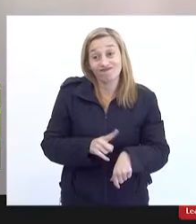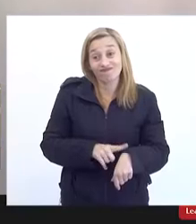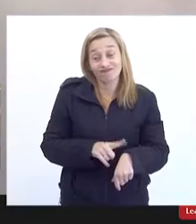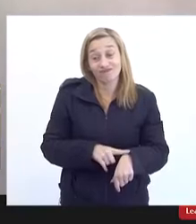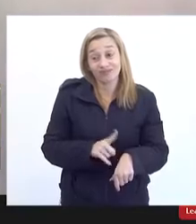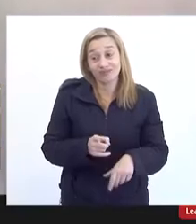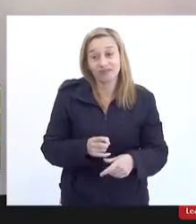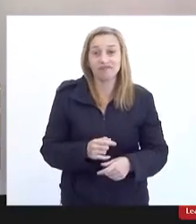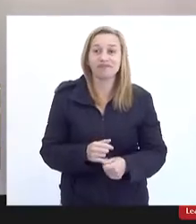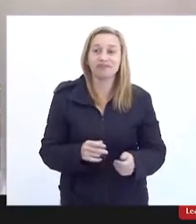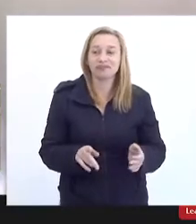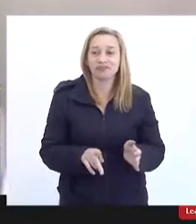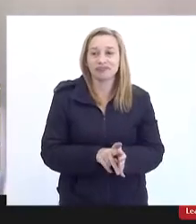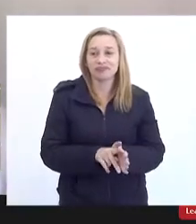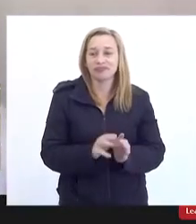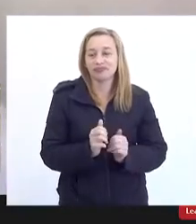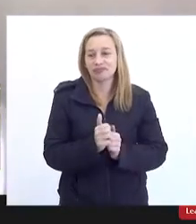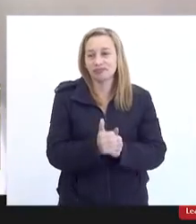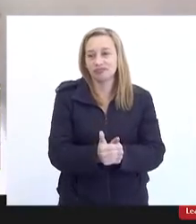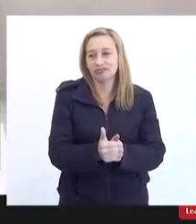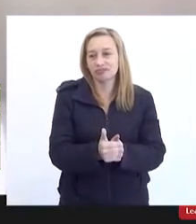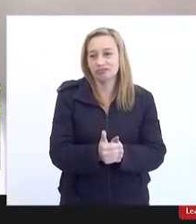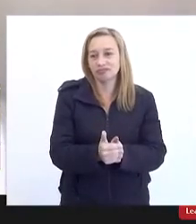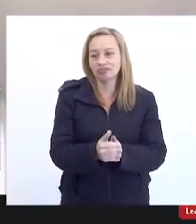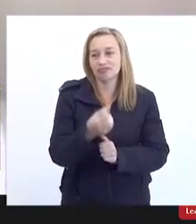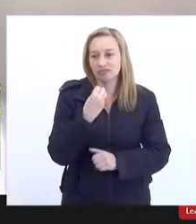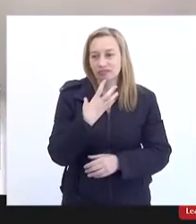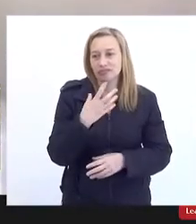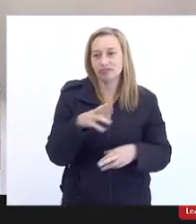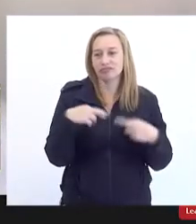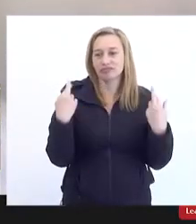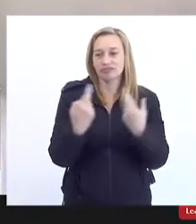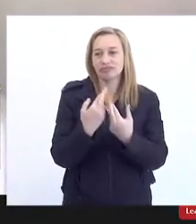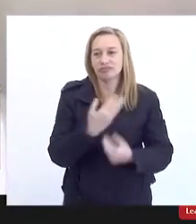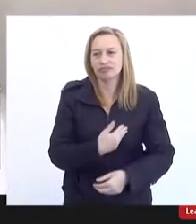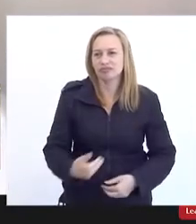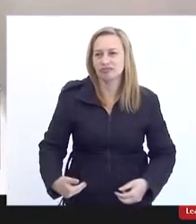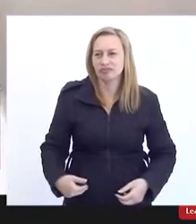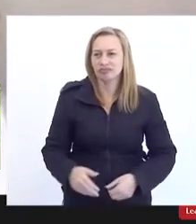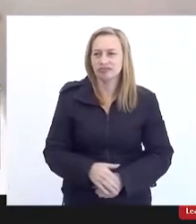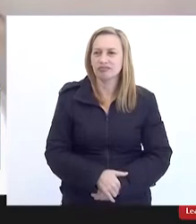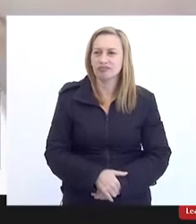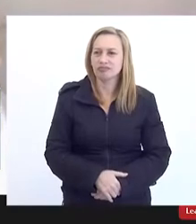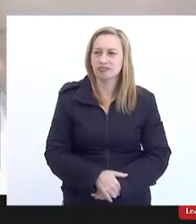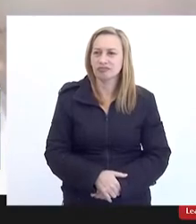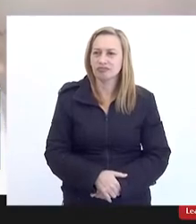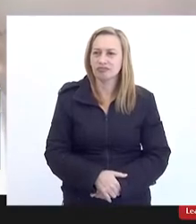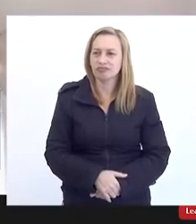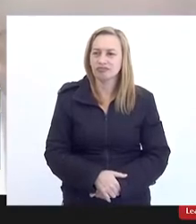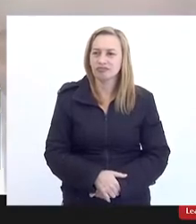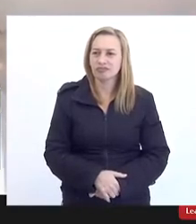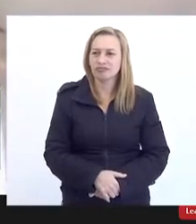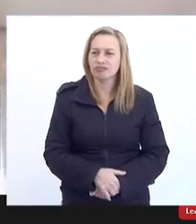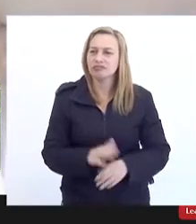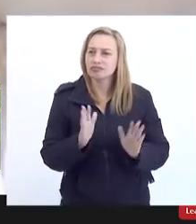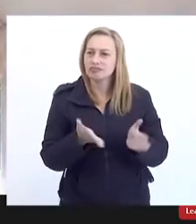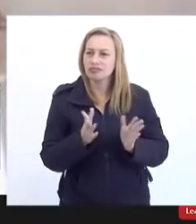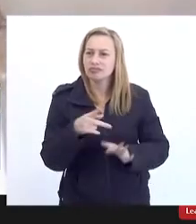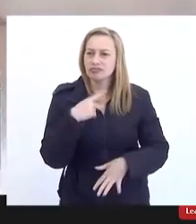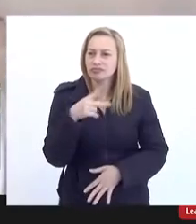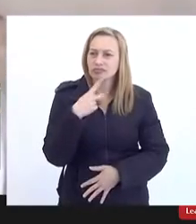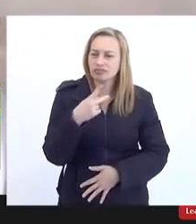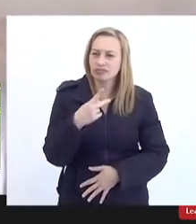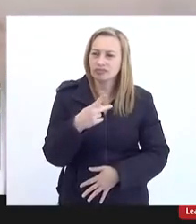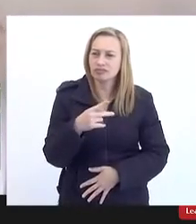faz parte aqui da condução de uma boa audiência pública passo a palavra agora para o